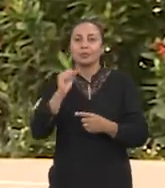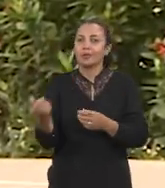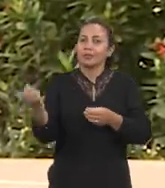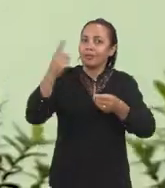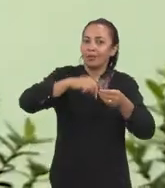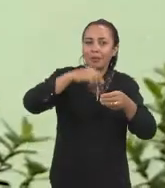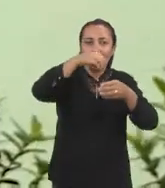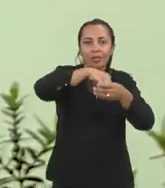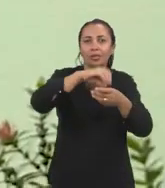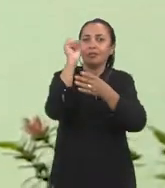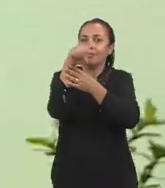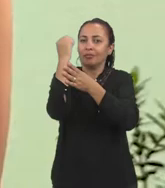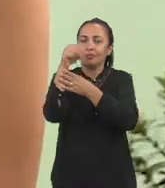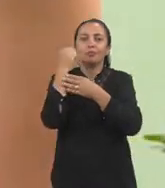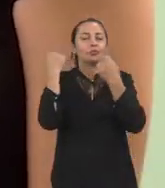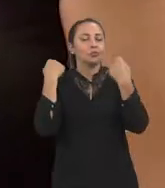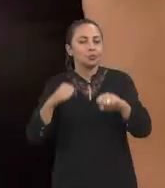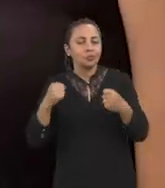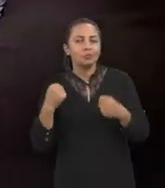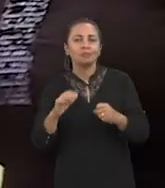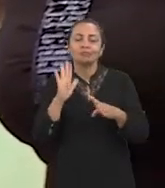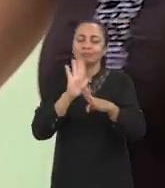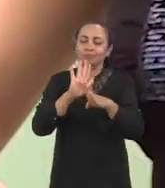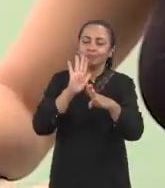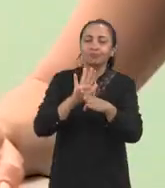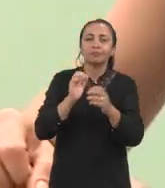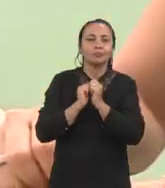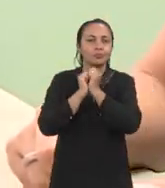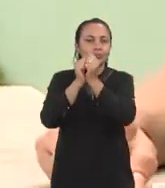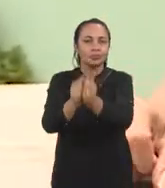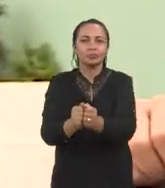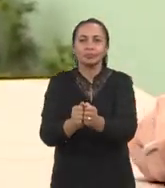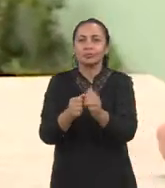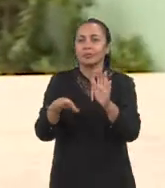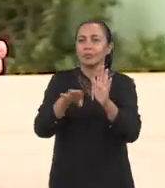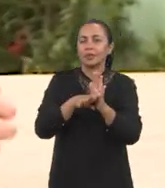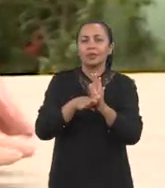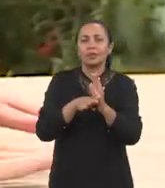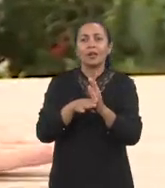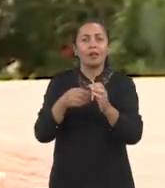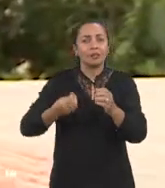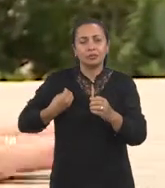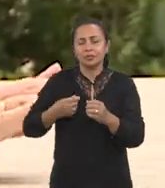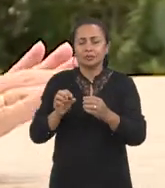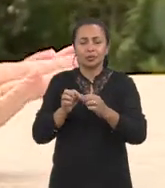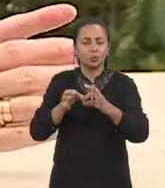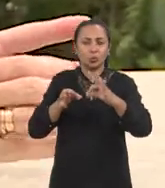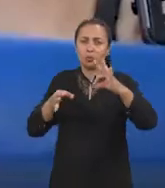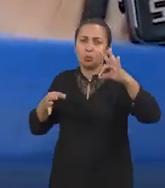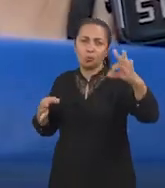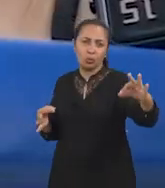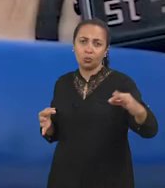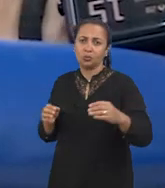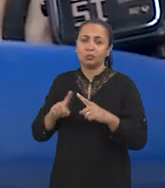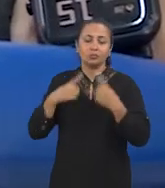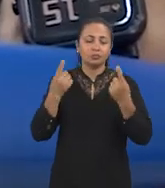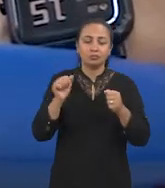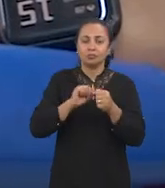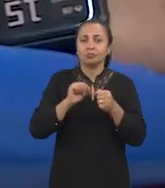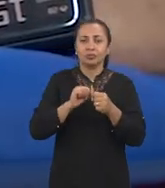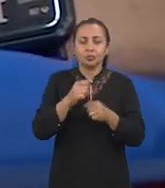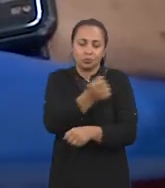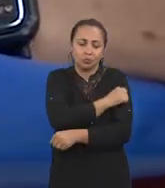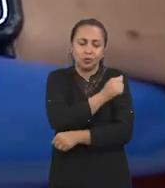fisioterapia essa possibilidade de atendimento, de acompanhamento, mesmo estando longe e fazer com que os